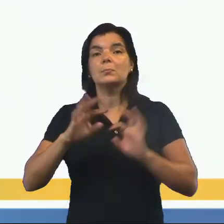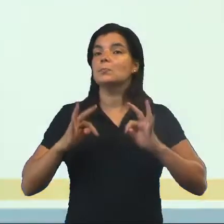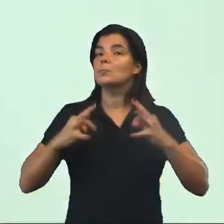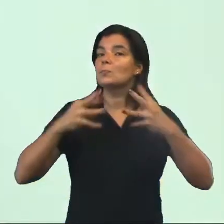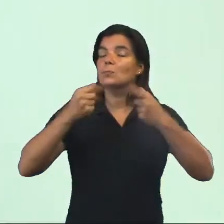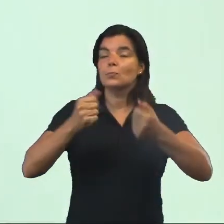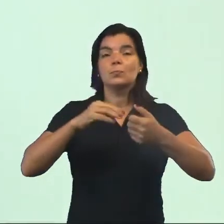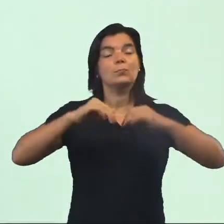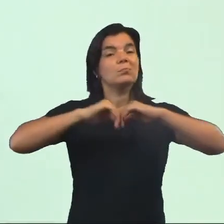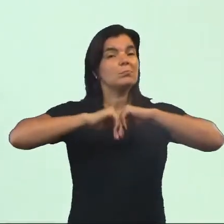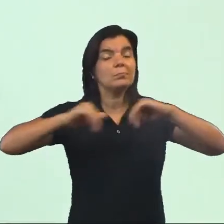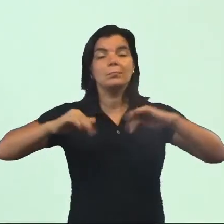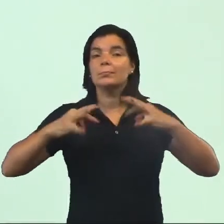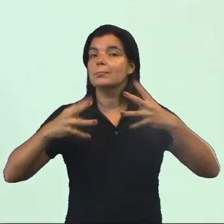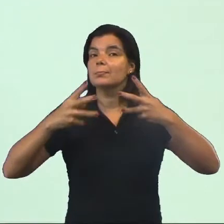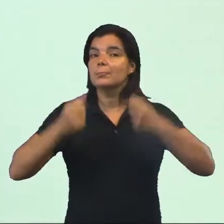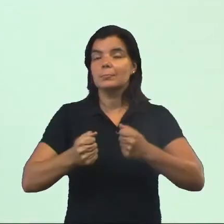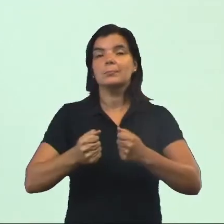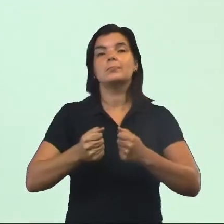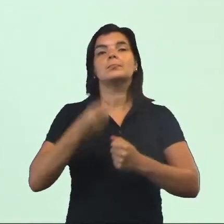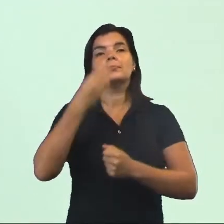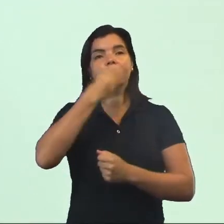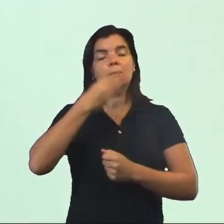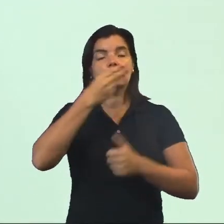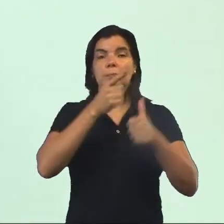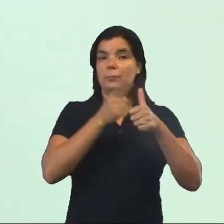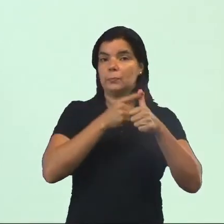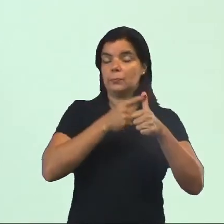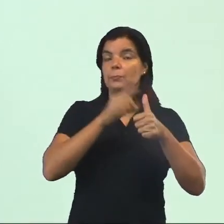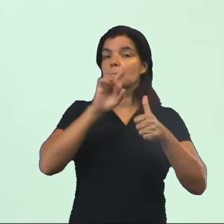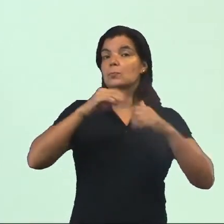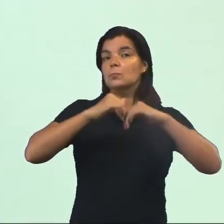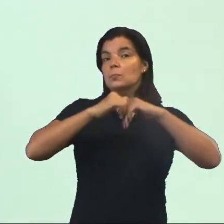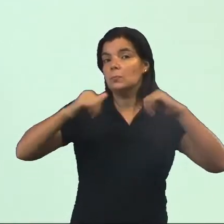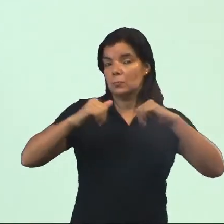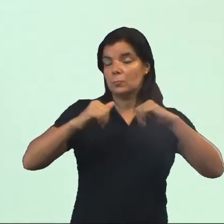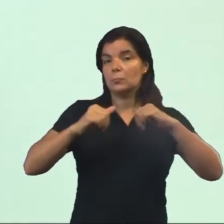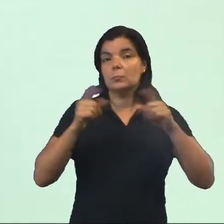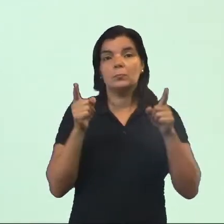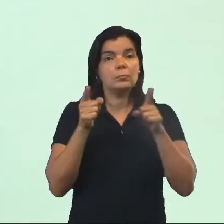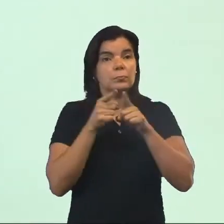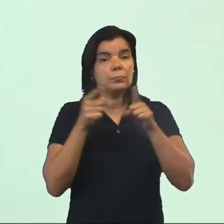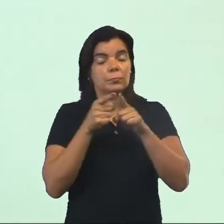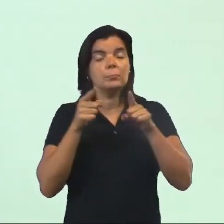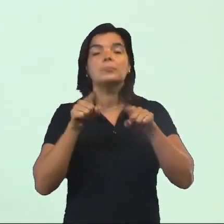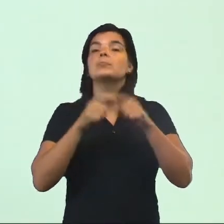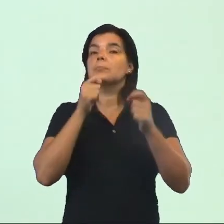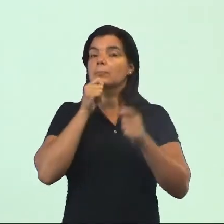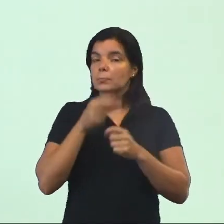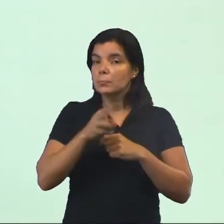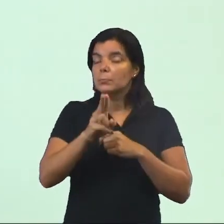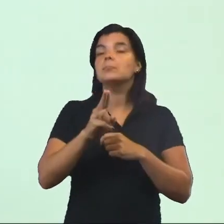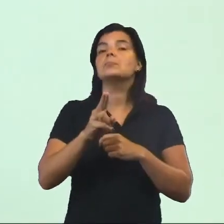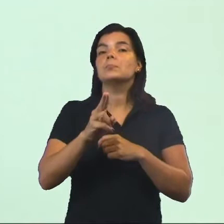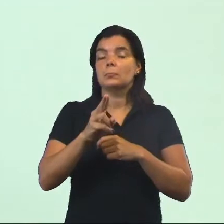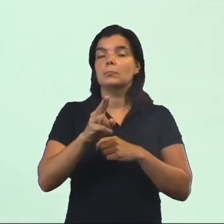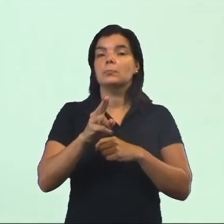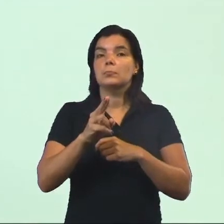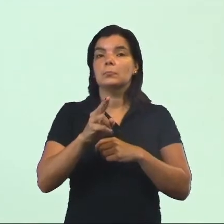seja, a quebra total da glicose. Na primeira etapa, ela só foi quebrada em moléculas menores. Mas ainda assim, eram moléculas